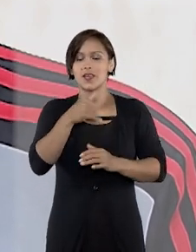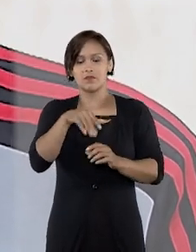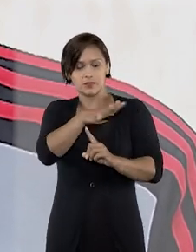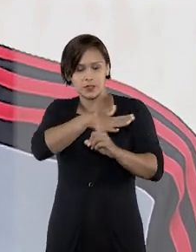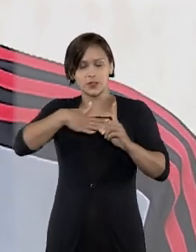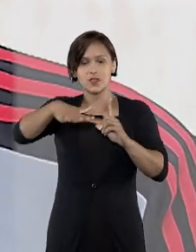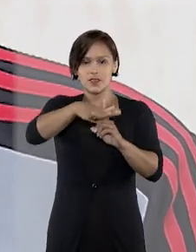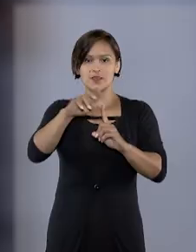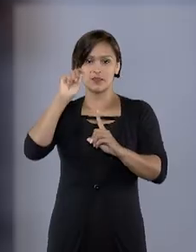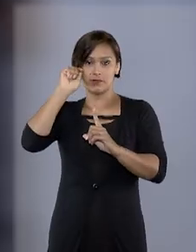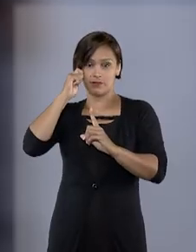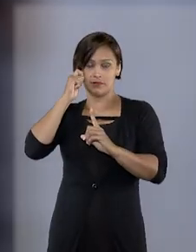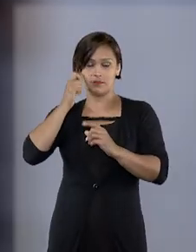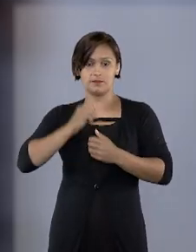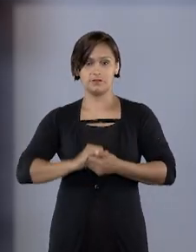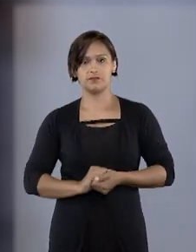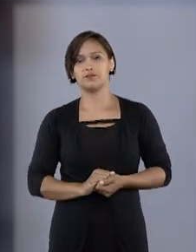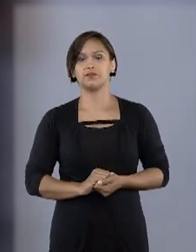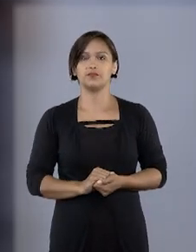para a sociedade.